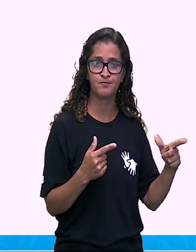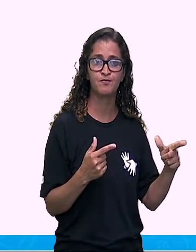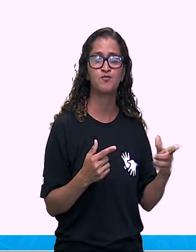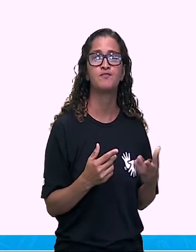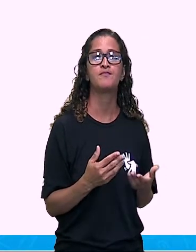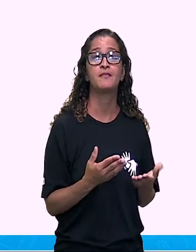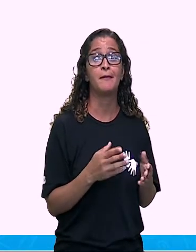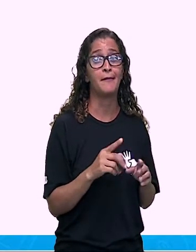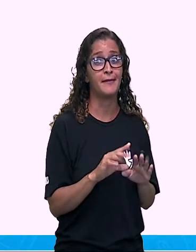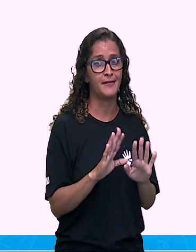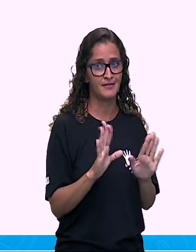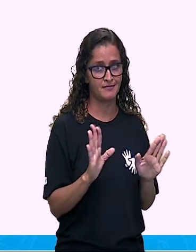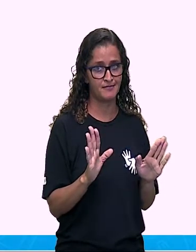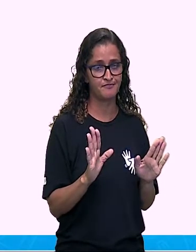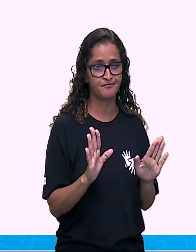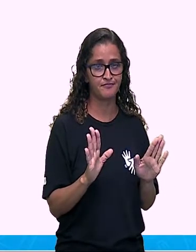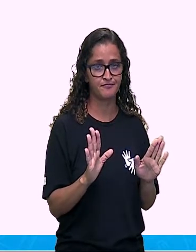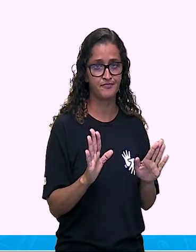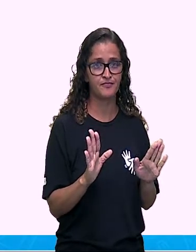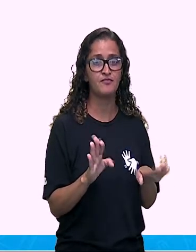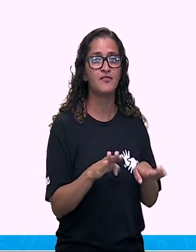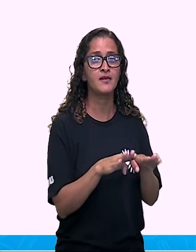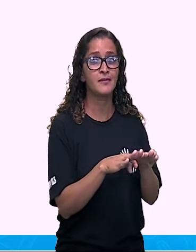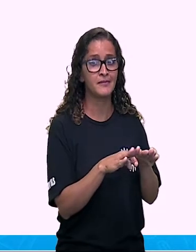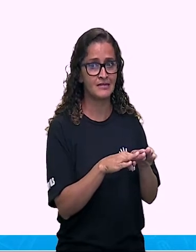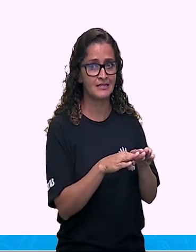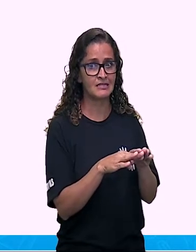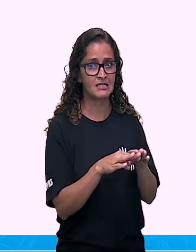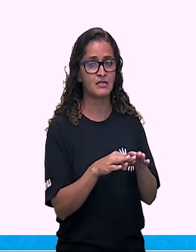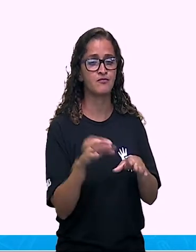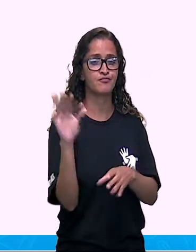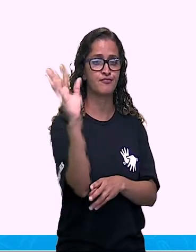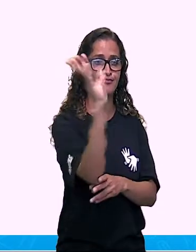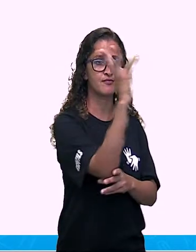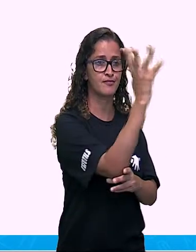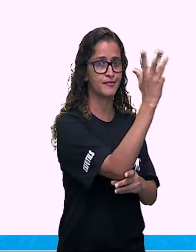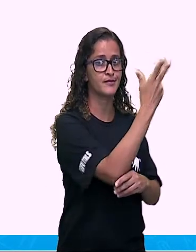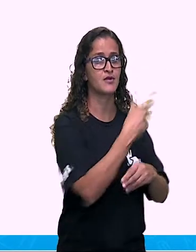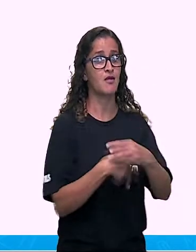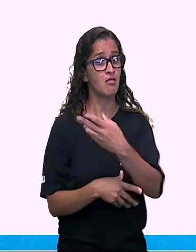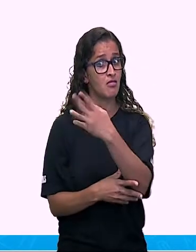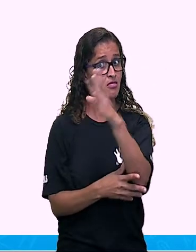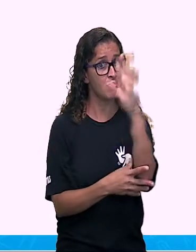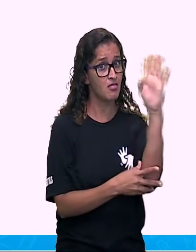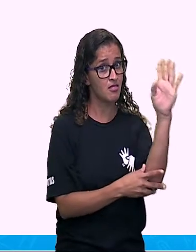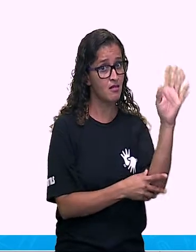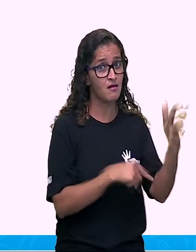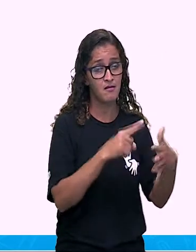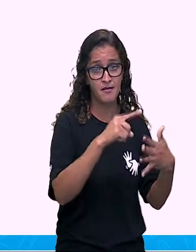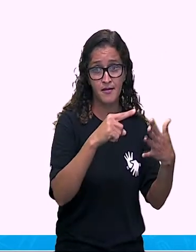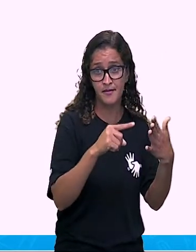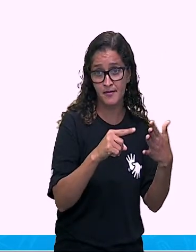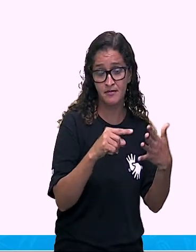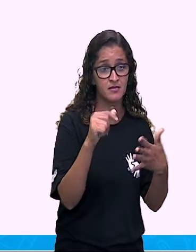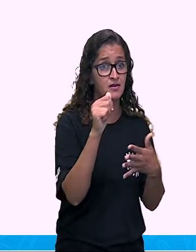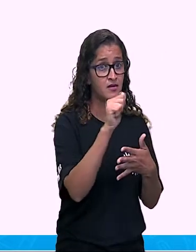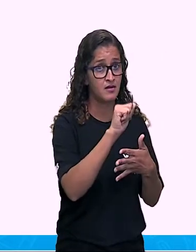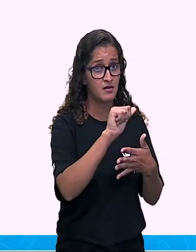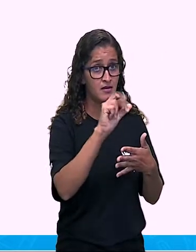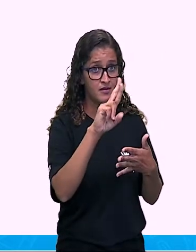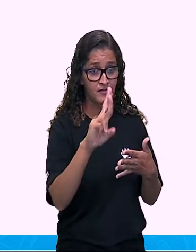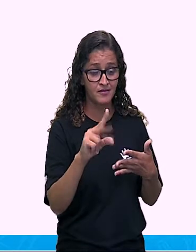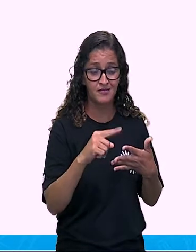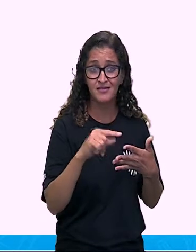Mas que também são da natureza, como o ar, a água, o